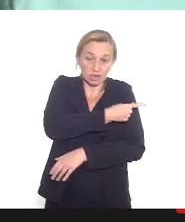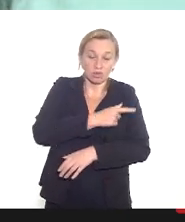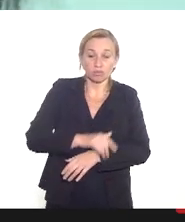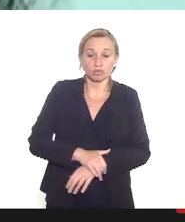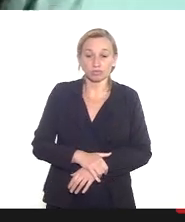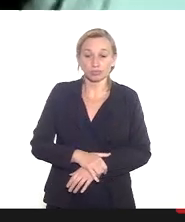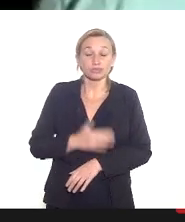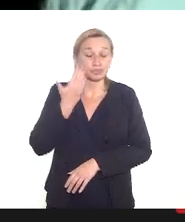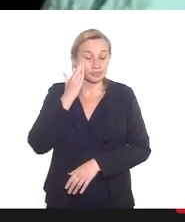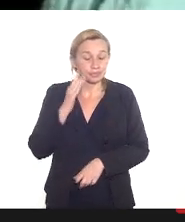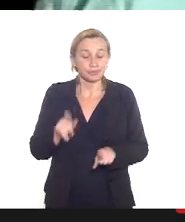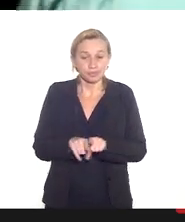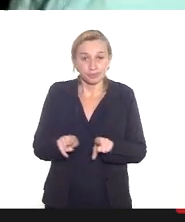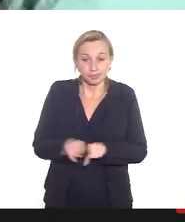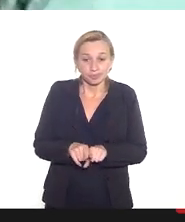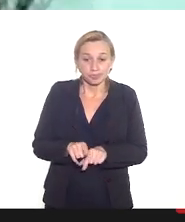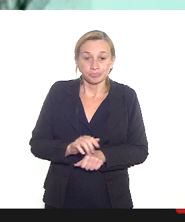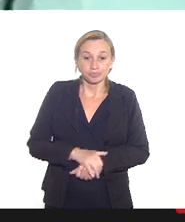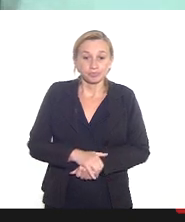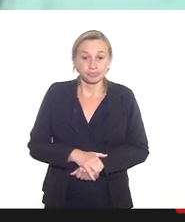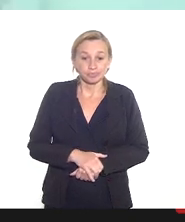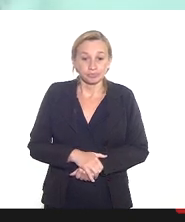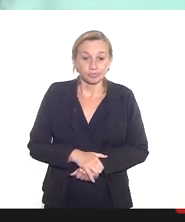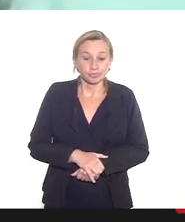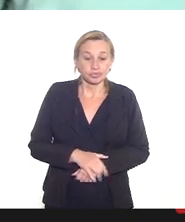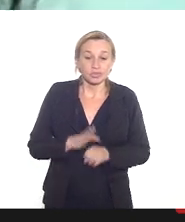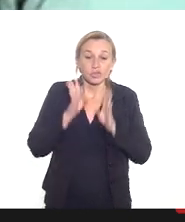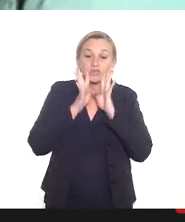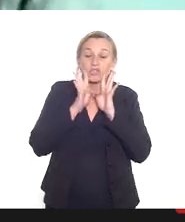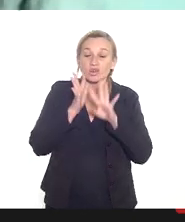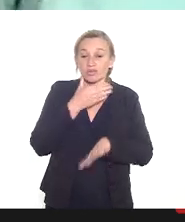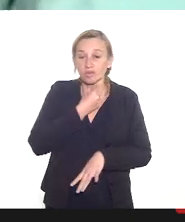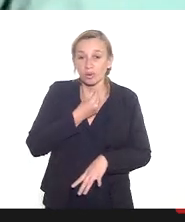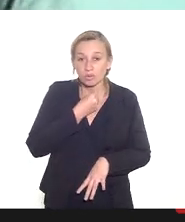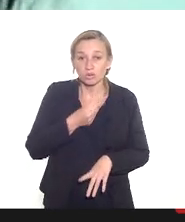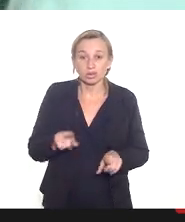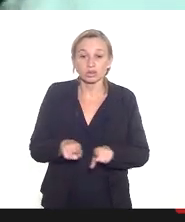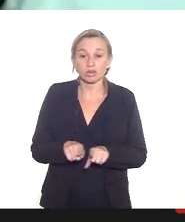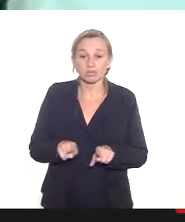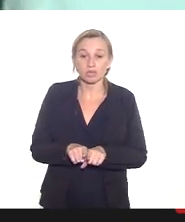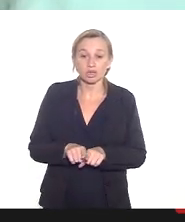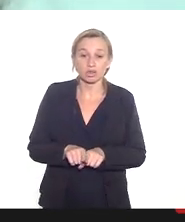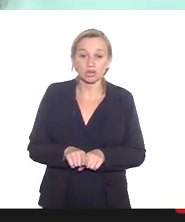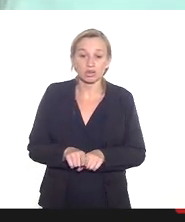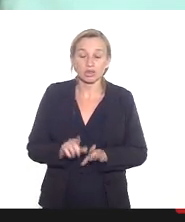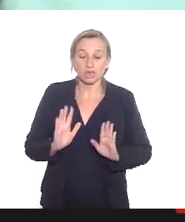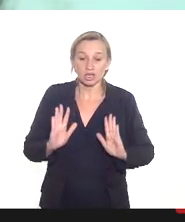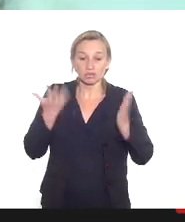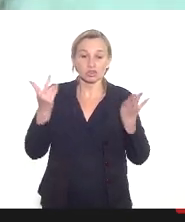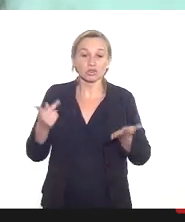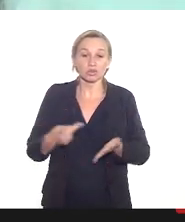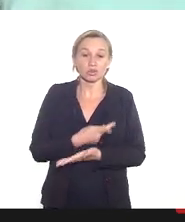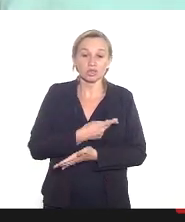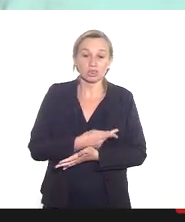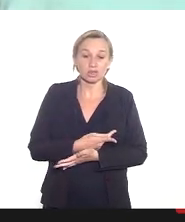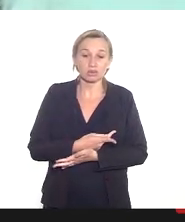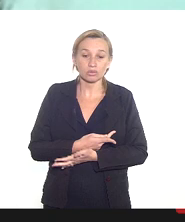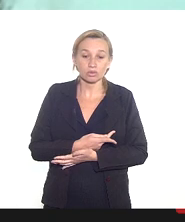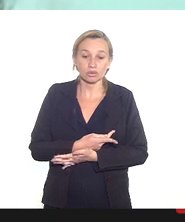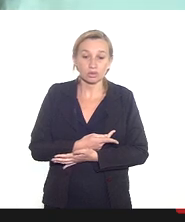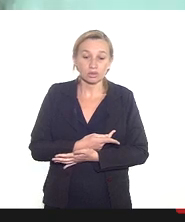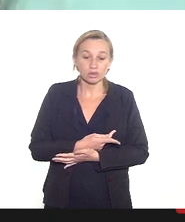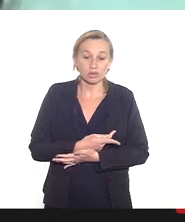entendendo também as fake news né e até os eventos que ocorreram em relação a